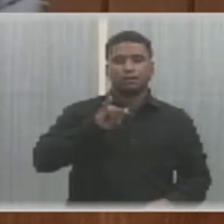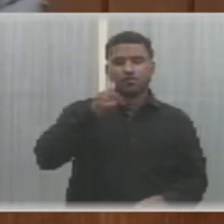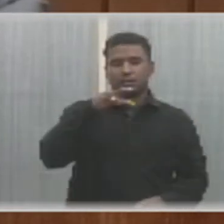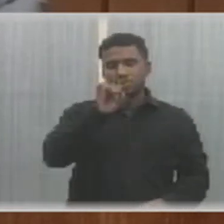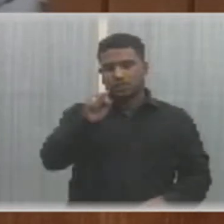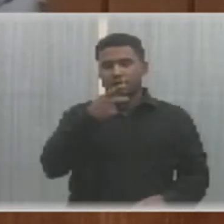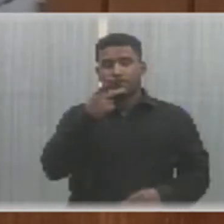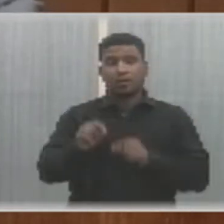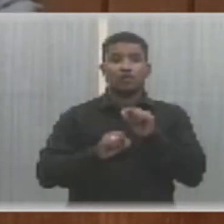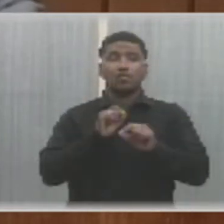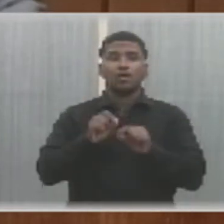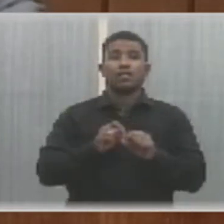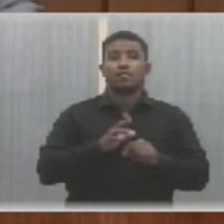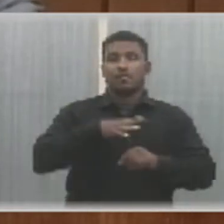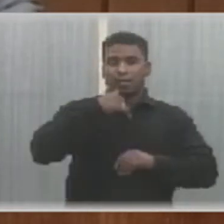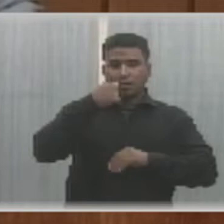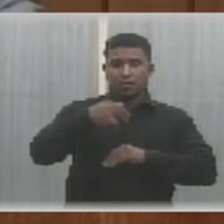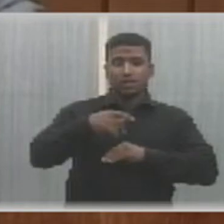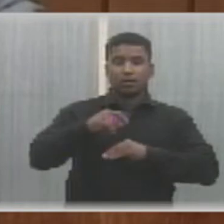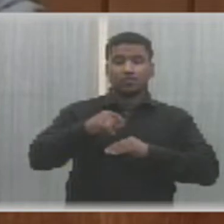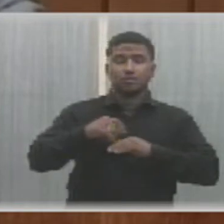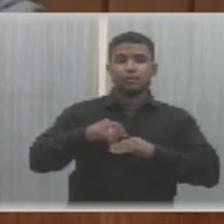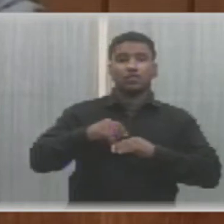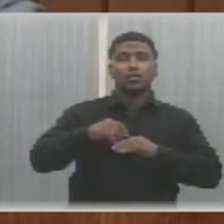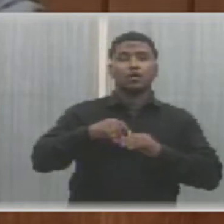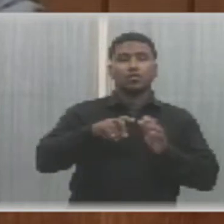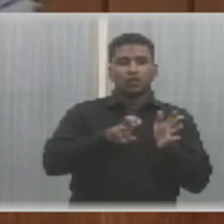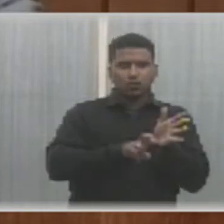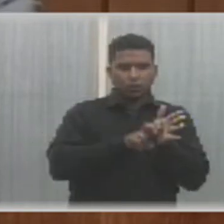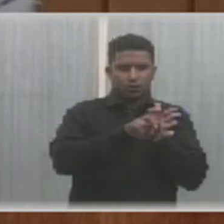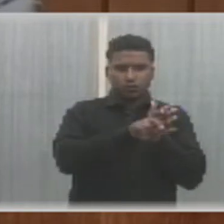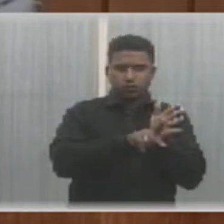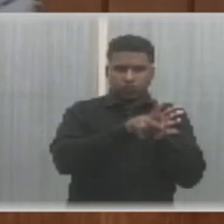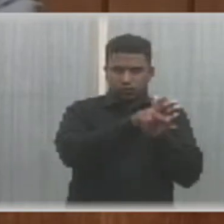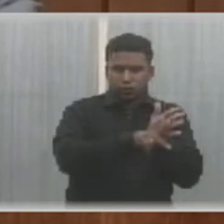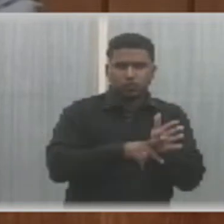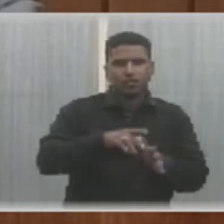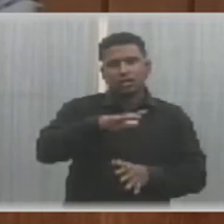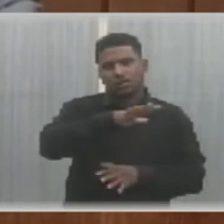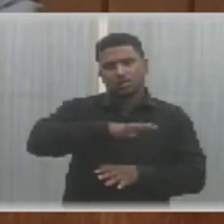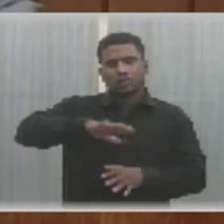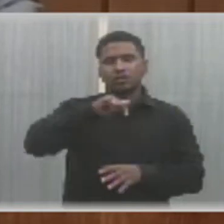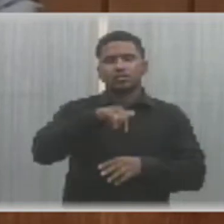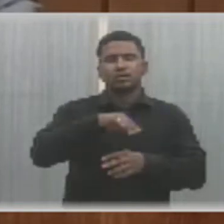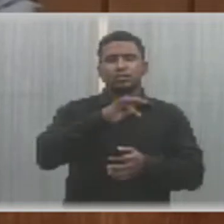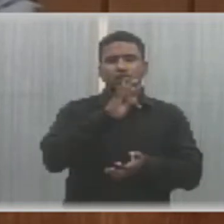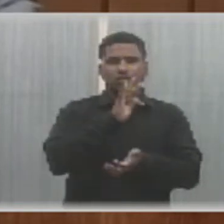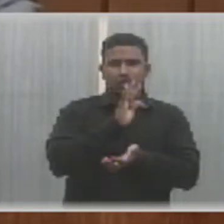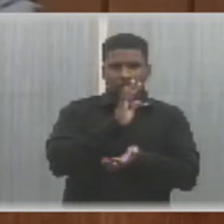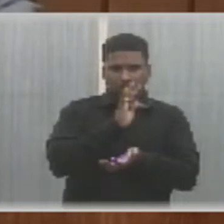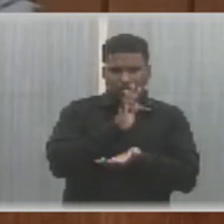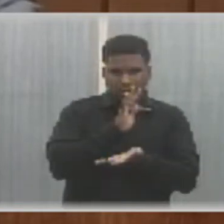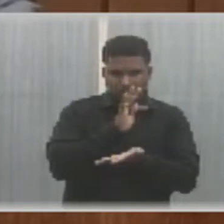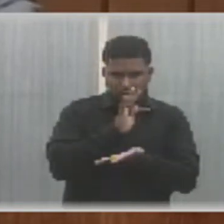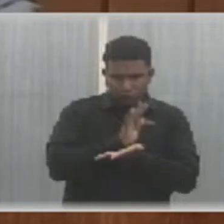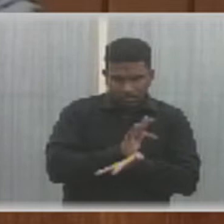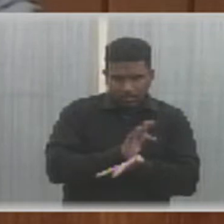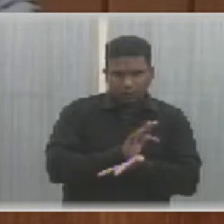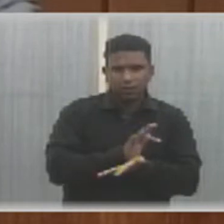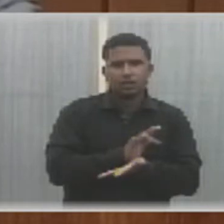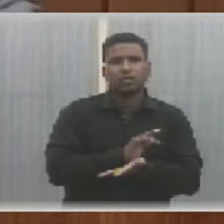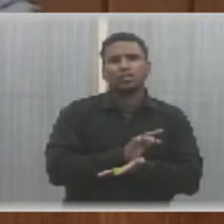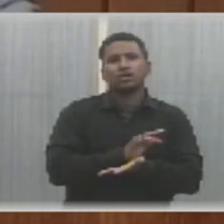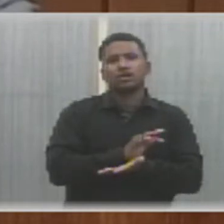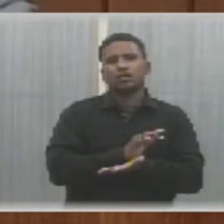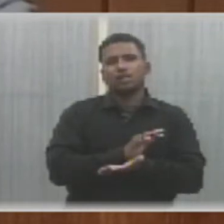extensão do sistema metroviário para os municípios participativos da região integrada da Grande Teresina.